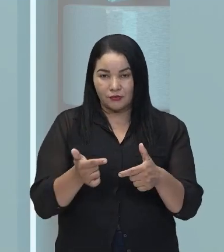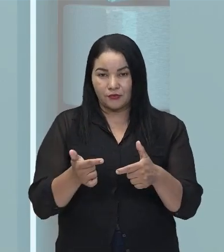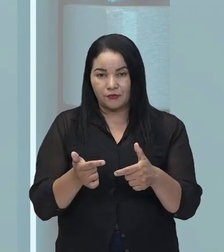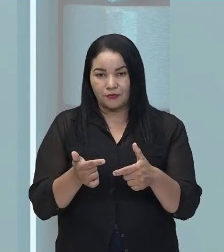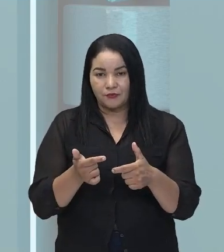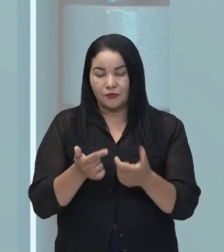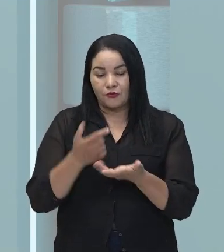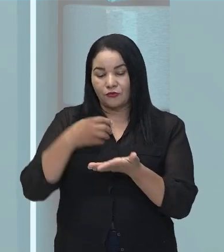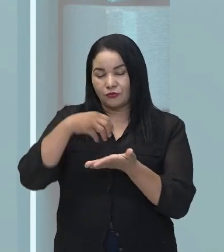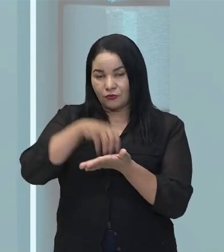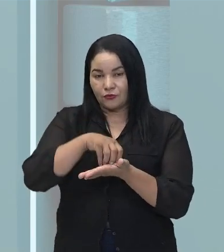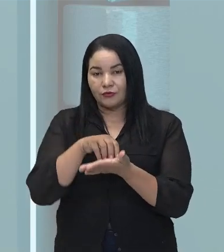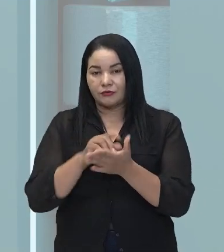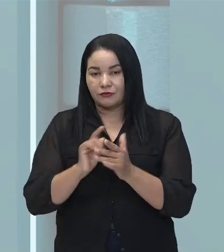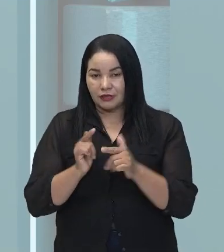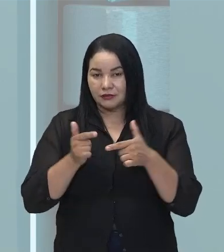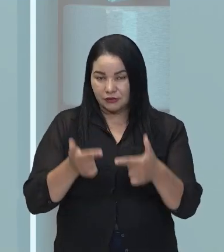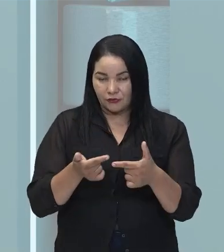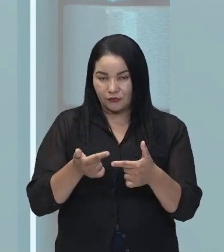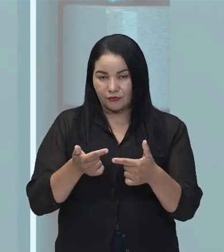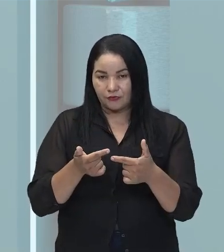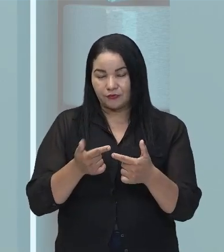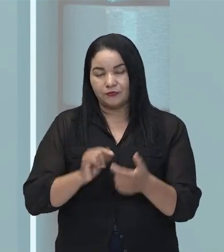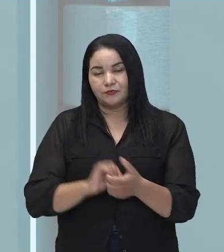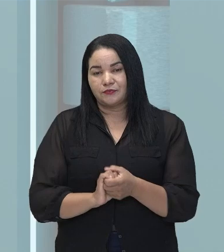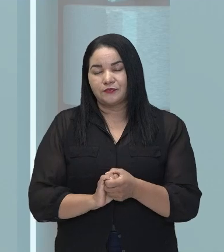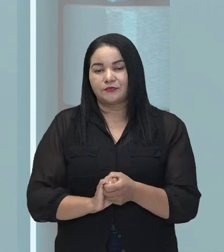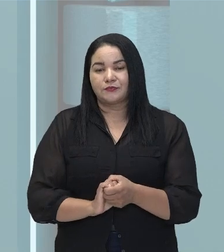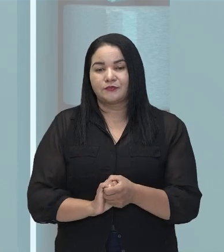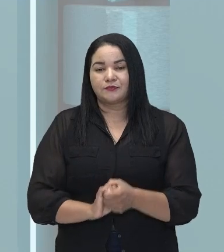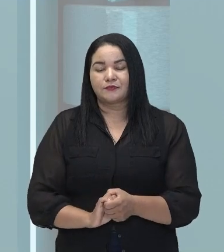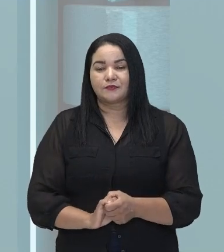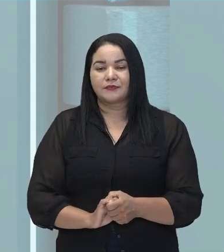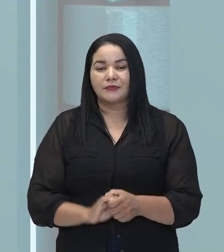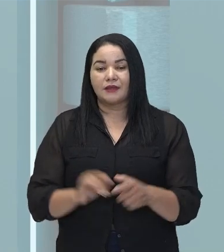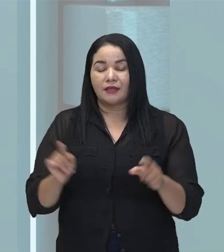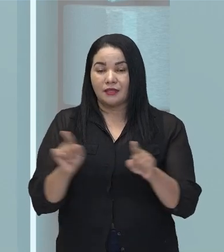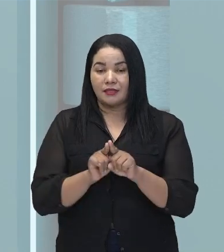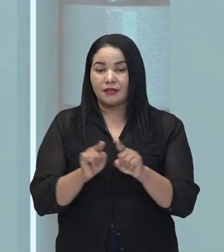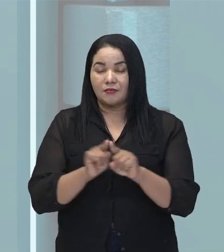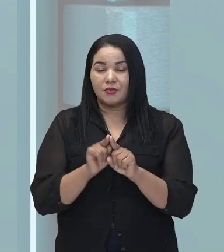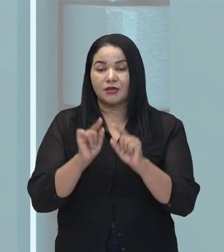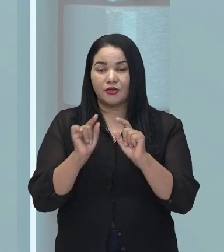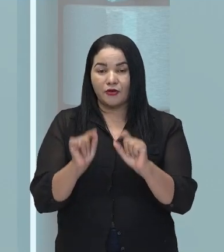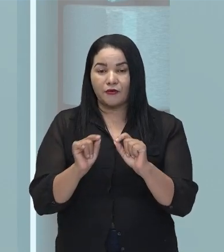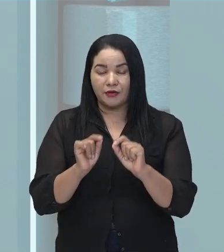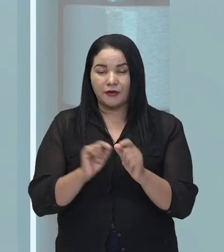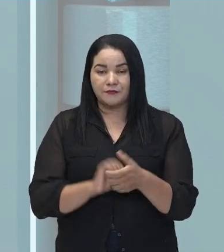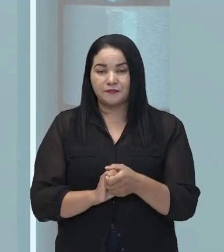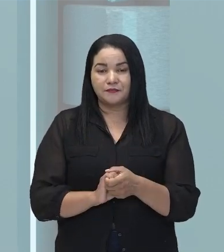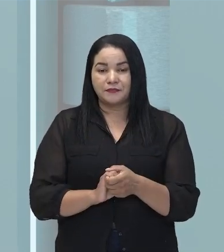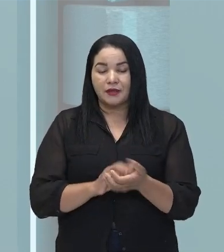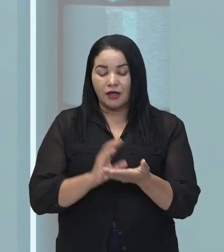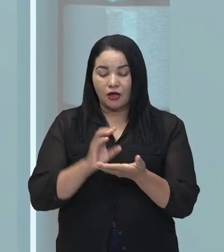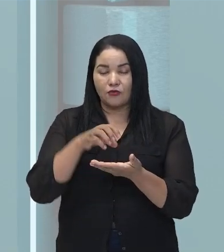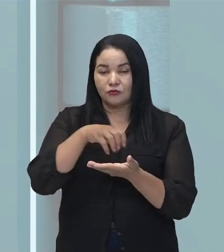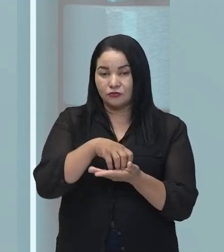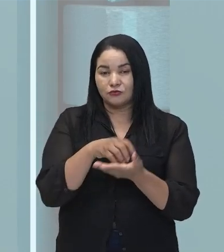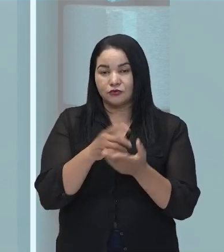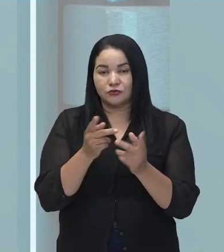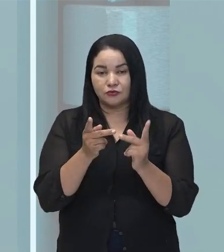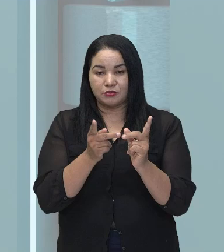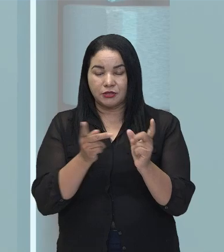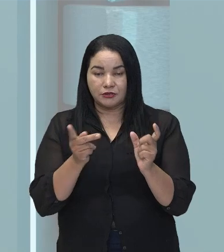verbo de ação. Tá bom? Ele apresenta o verbo significativo. Que é também o núcleo do predicado. Ou seja,